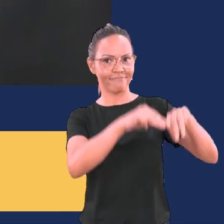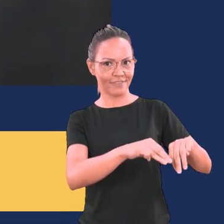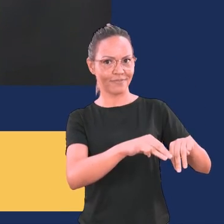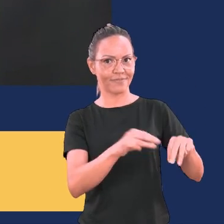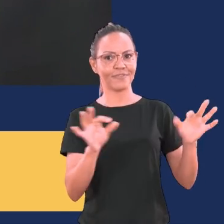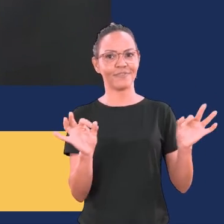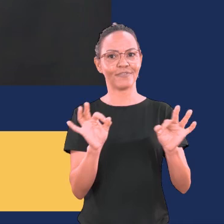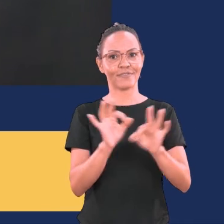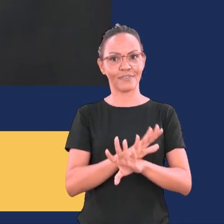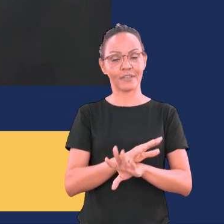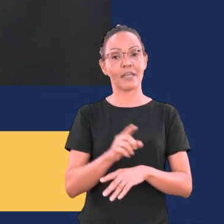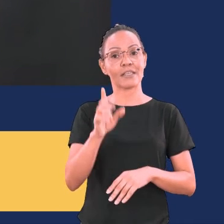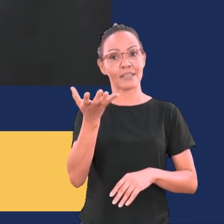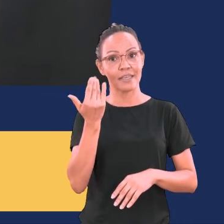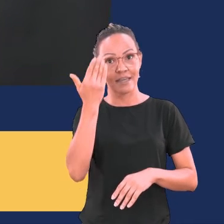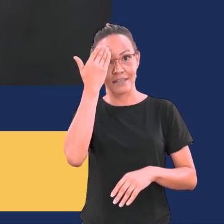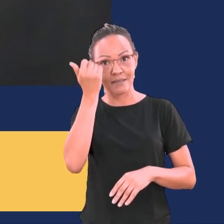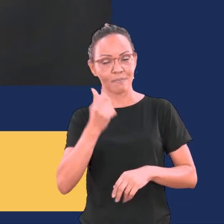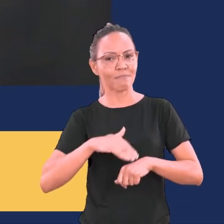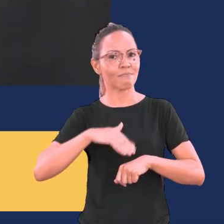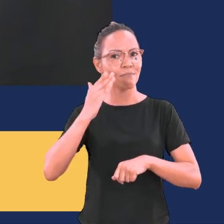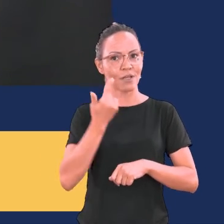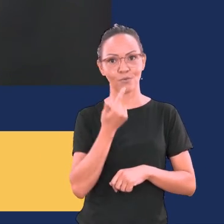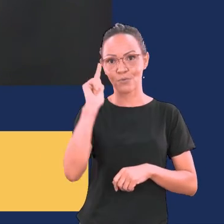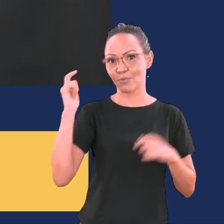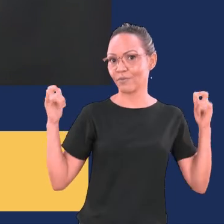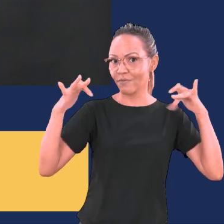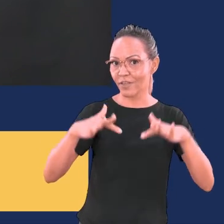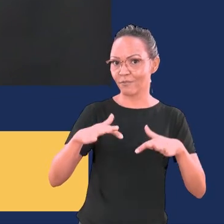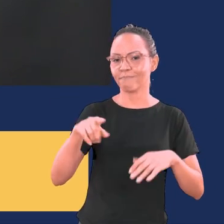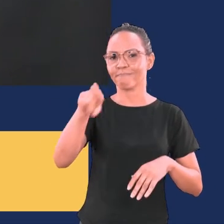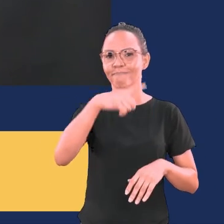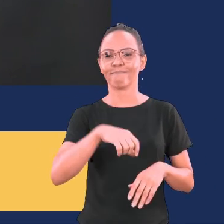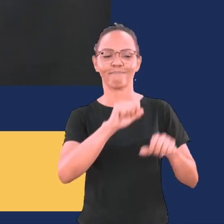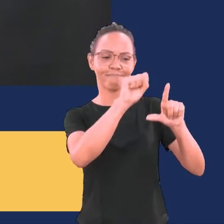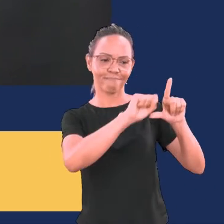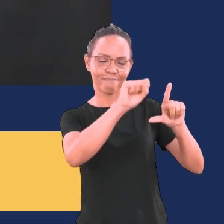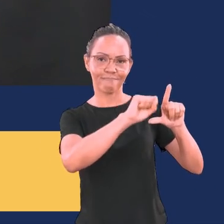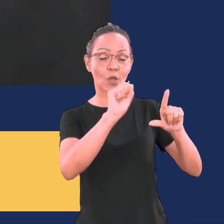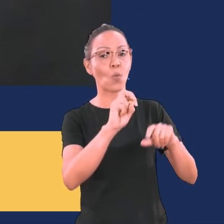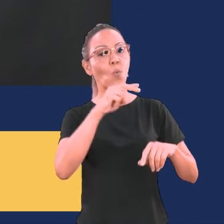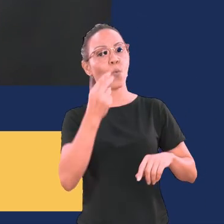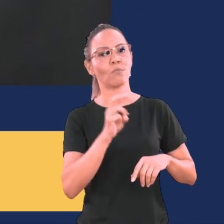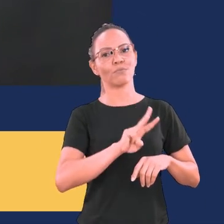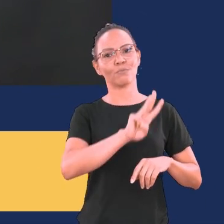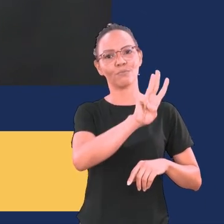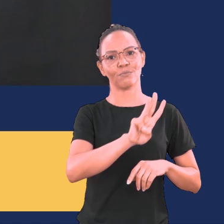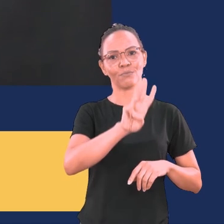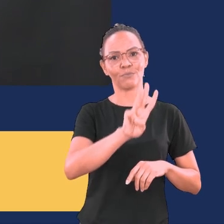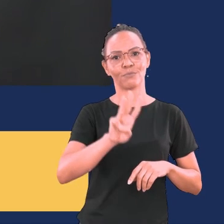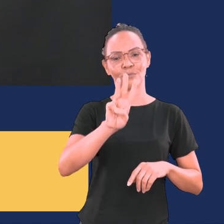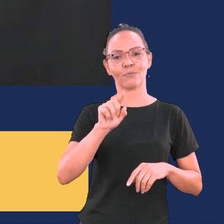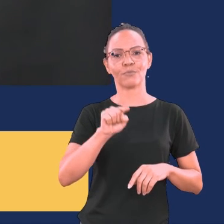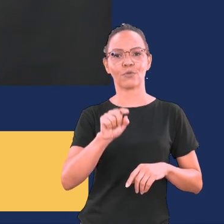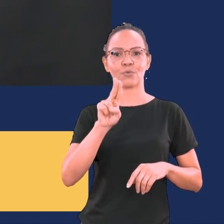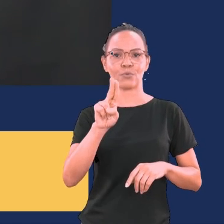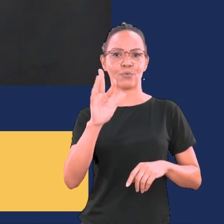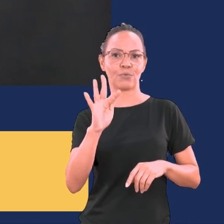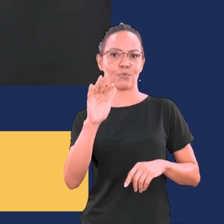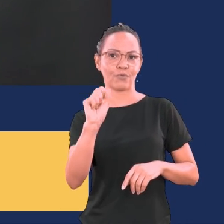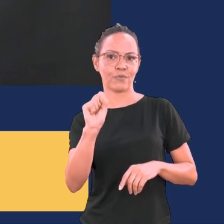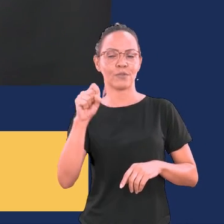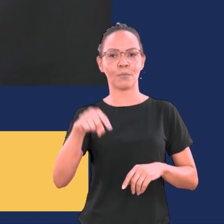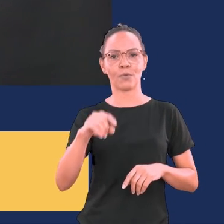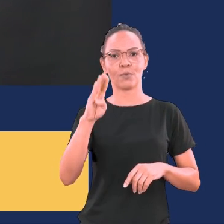Para conferir estes e outros eventos, basta acessar o SIGA ou o site da instituição www